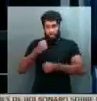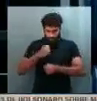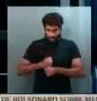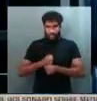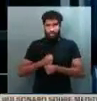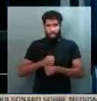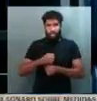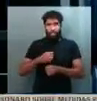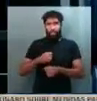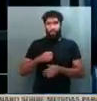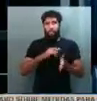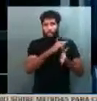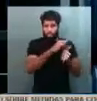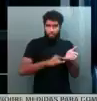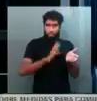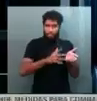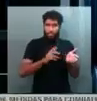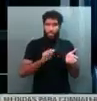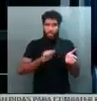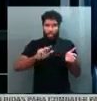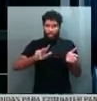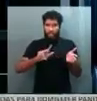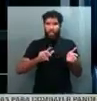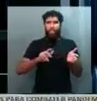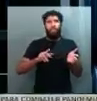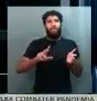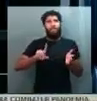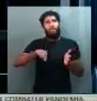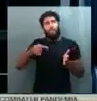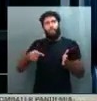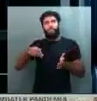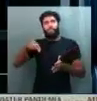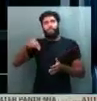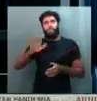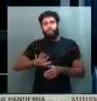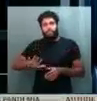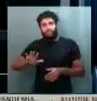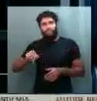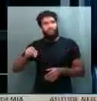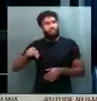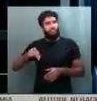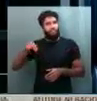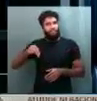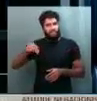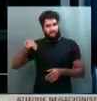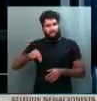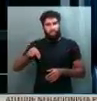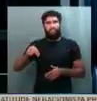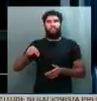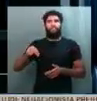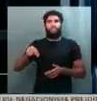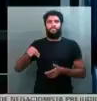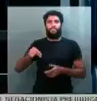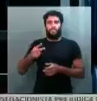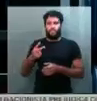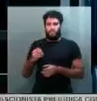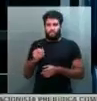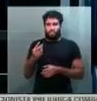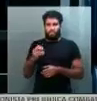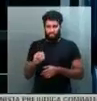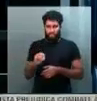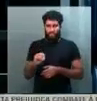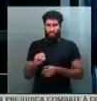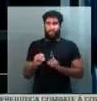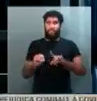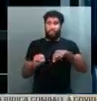no novembro de 2020, e ela submeteu o registro no Brasil no dia 4